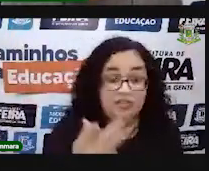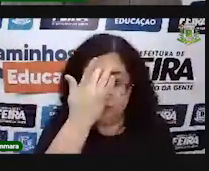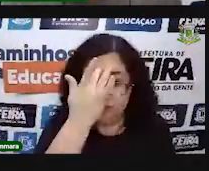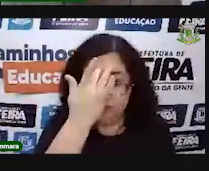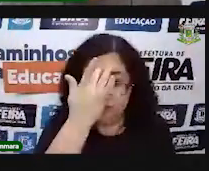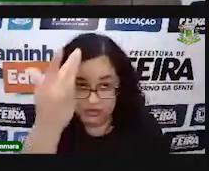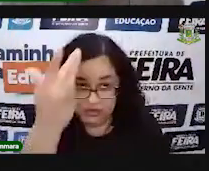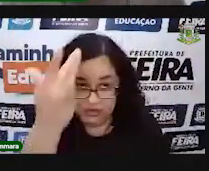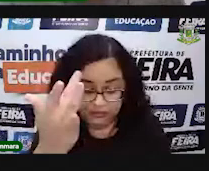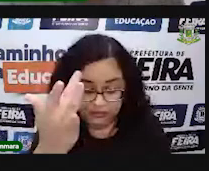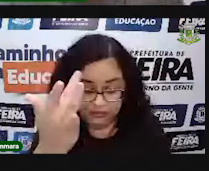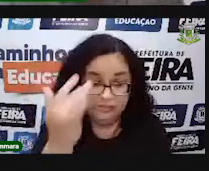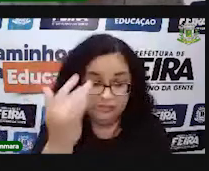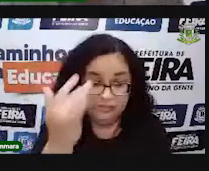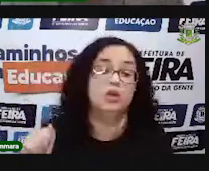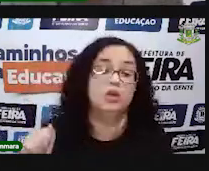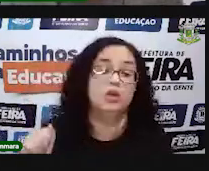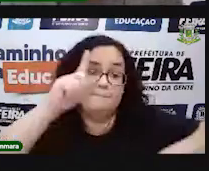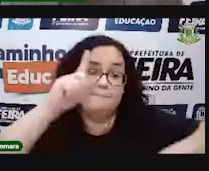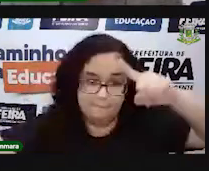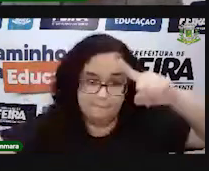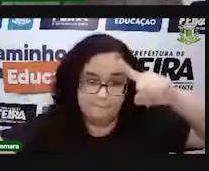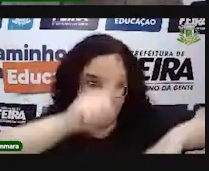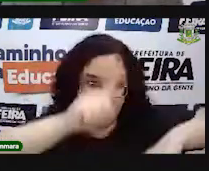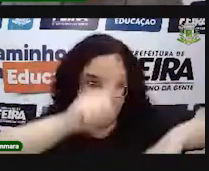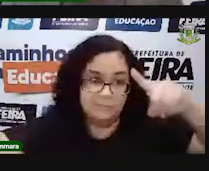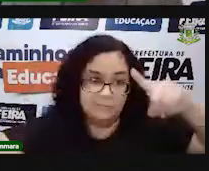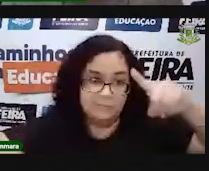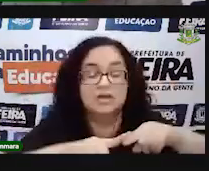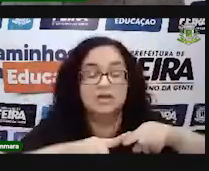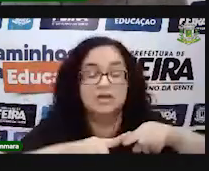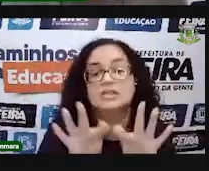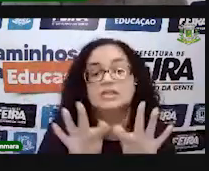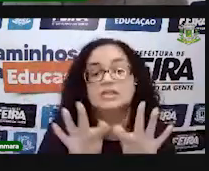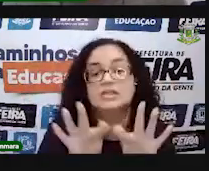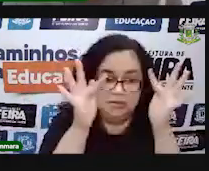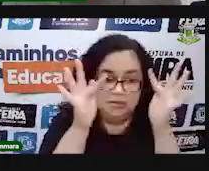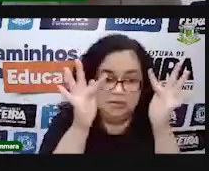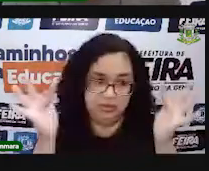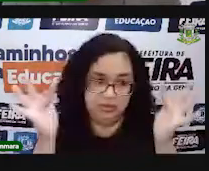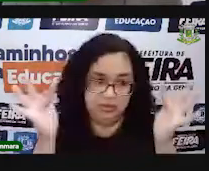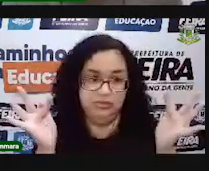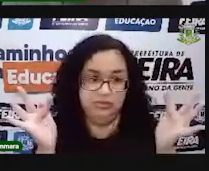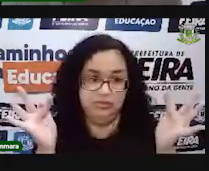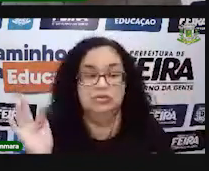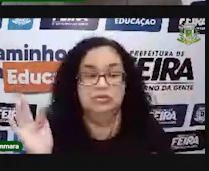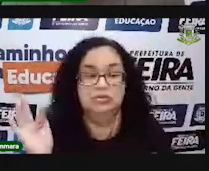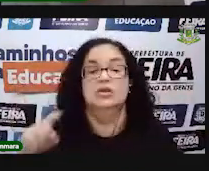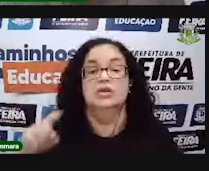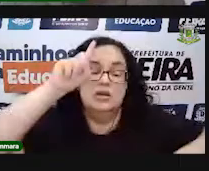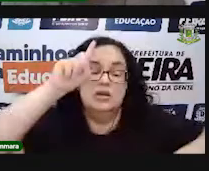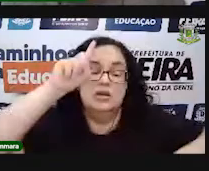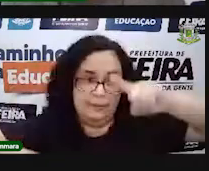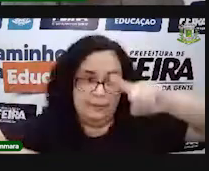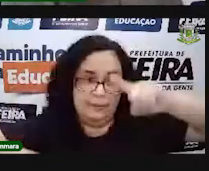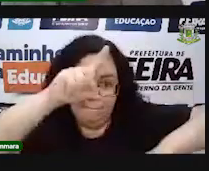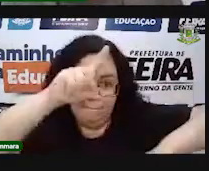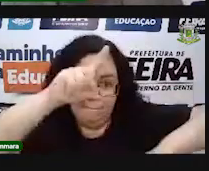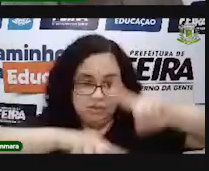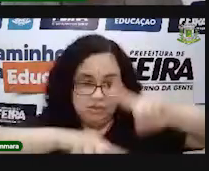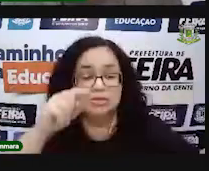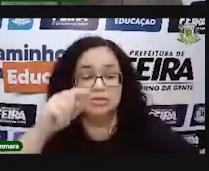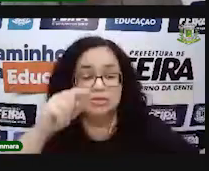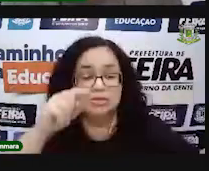agora para que você veja que é muito fácil fazer isso e com os materiais muito